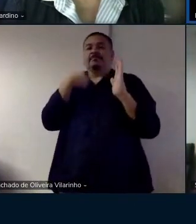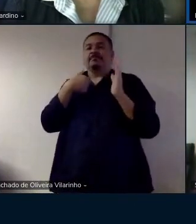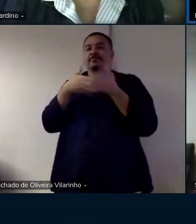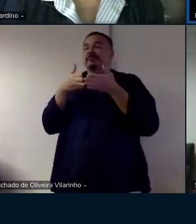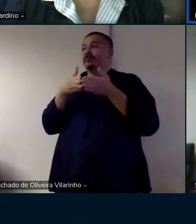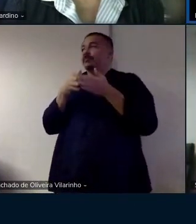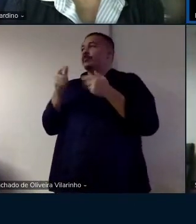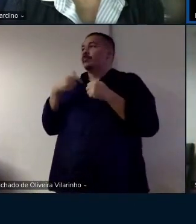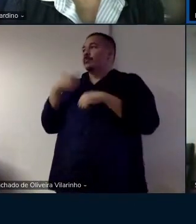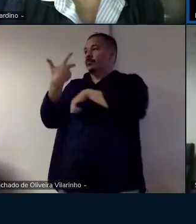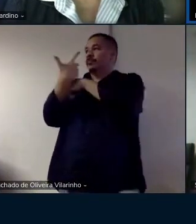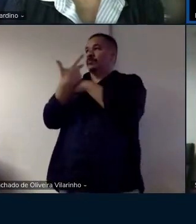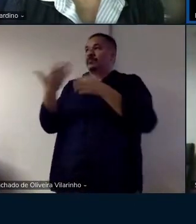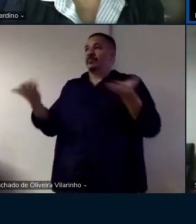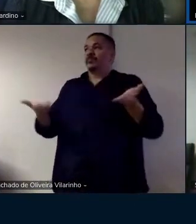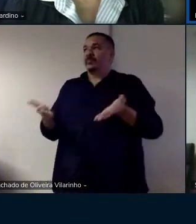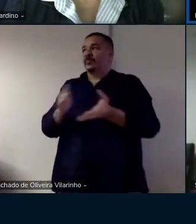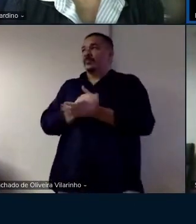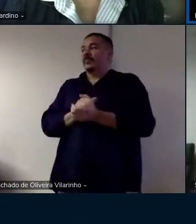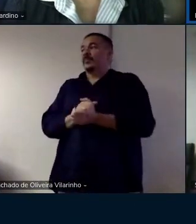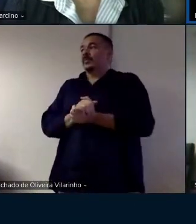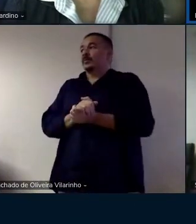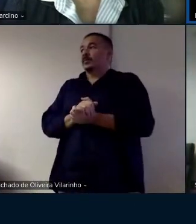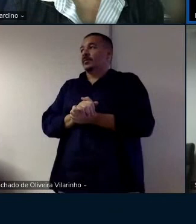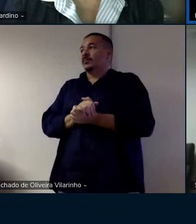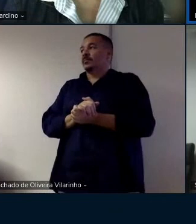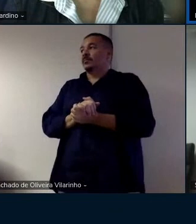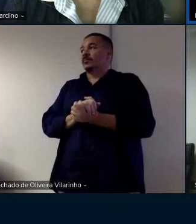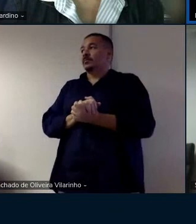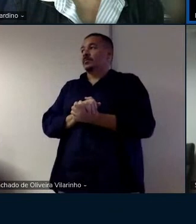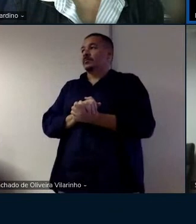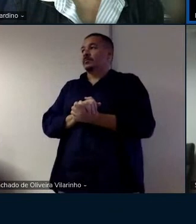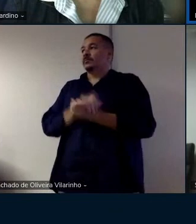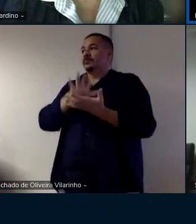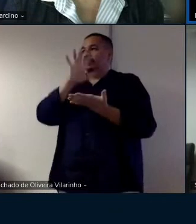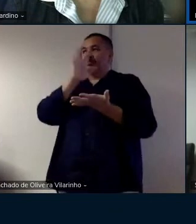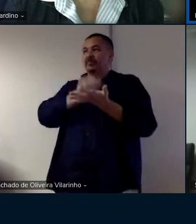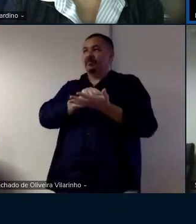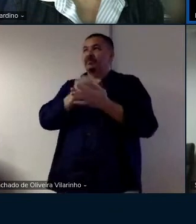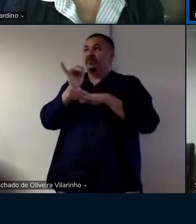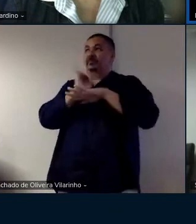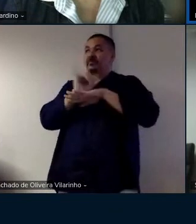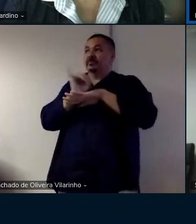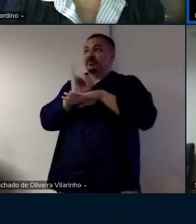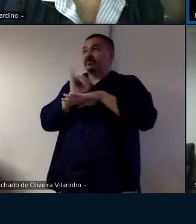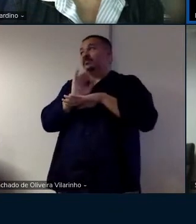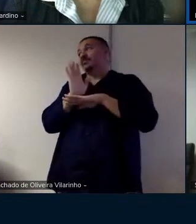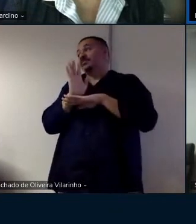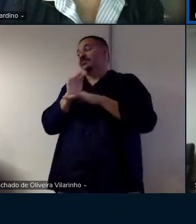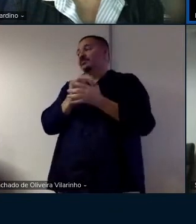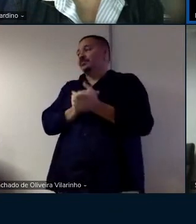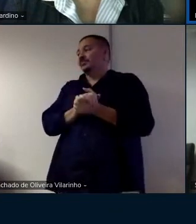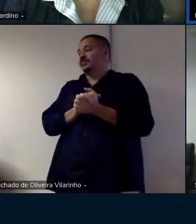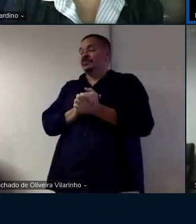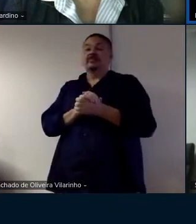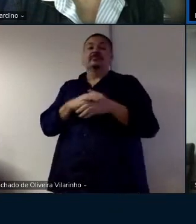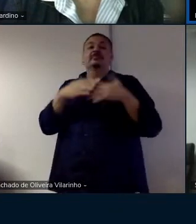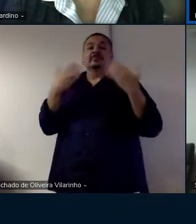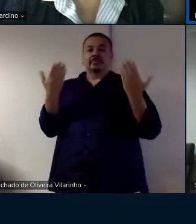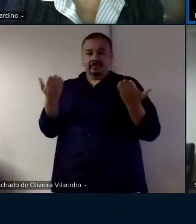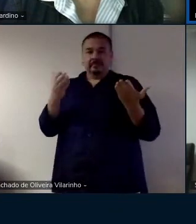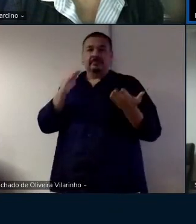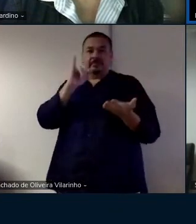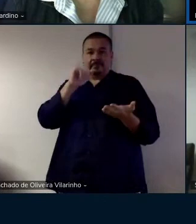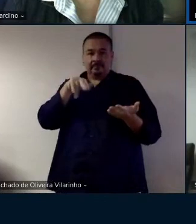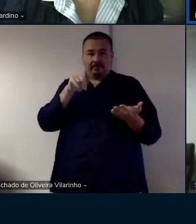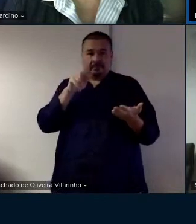vai vai vai tá vai tá meio tudo mas é Ingrid